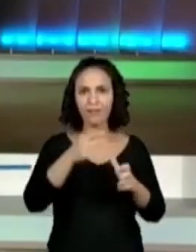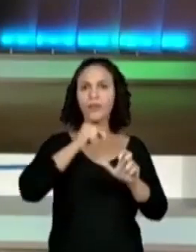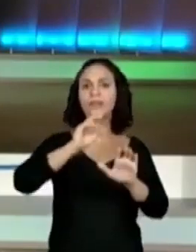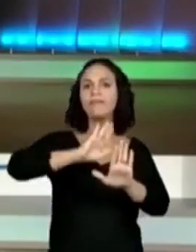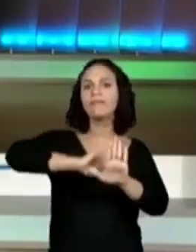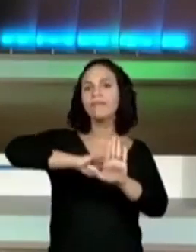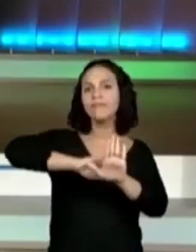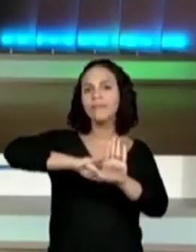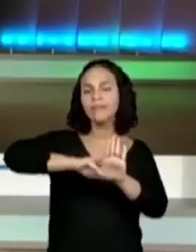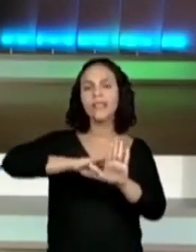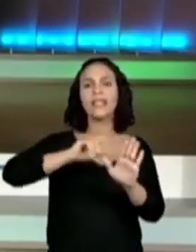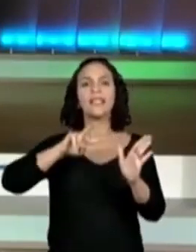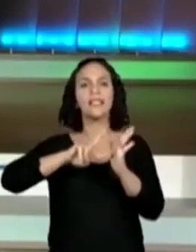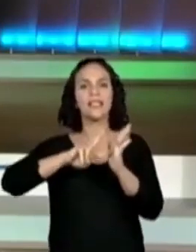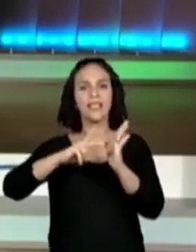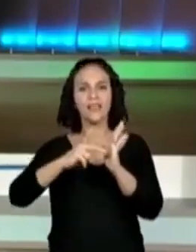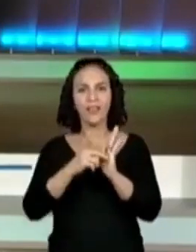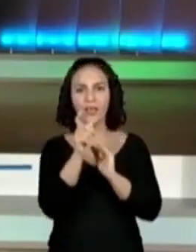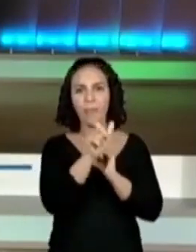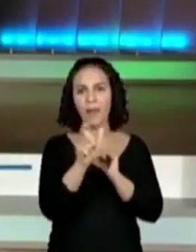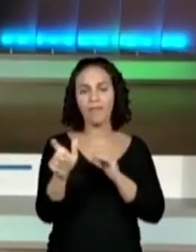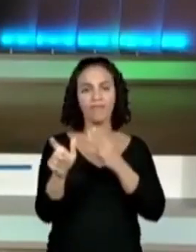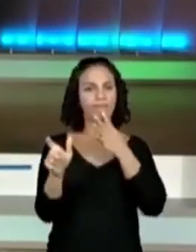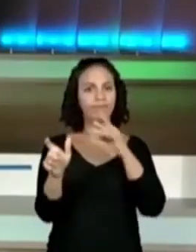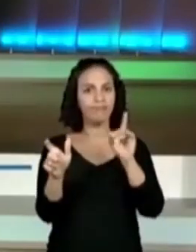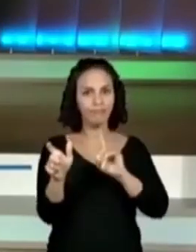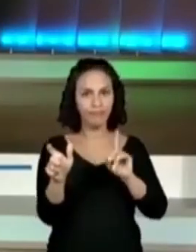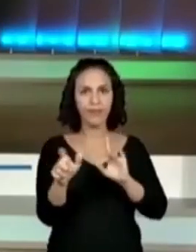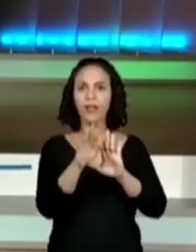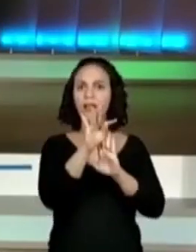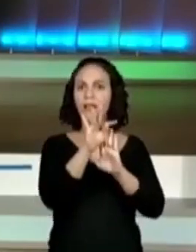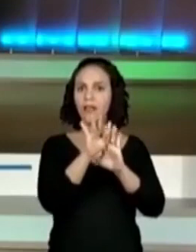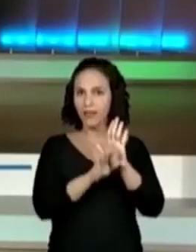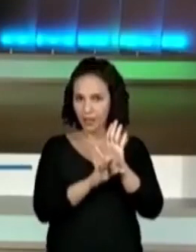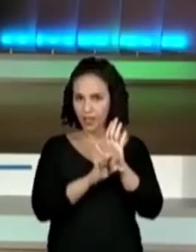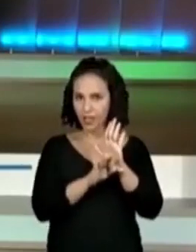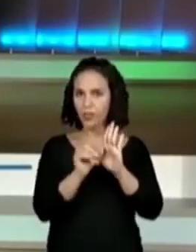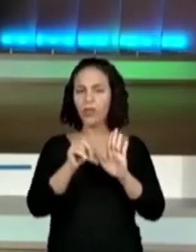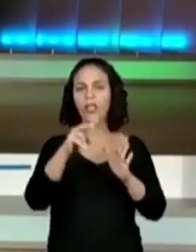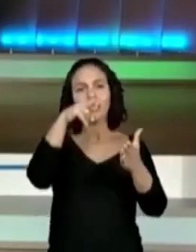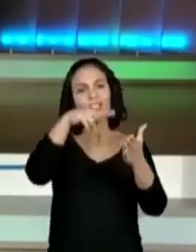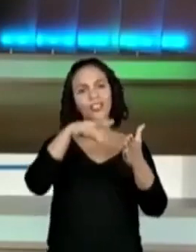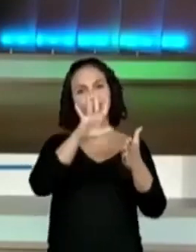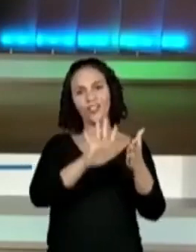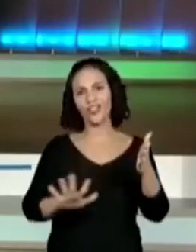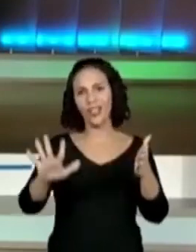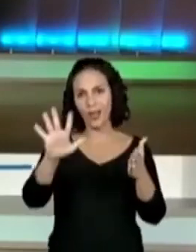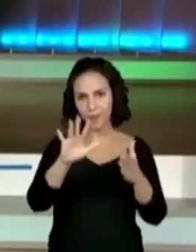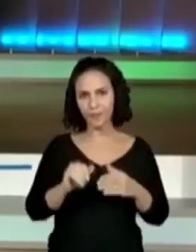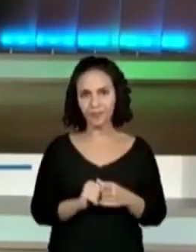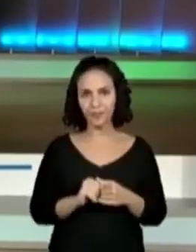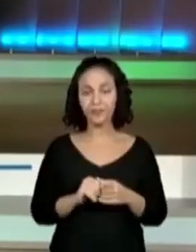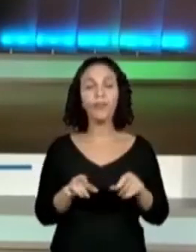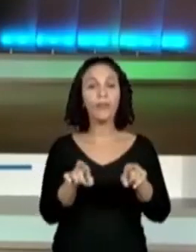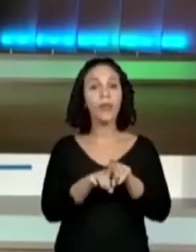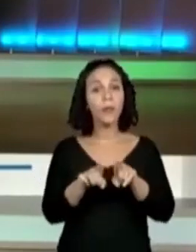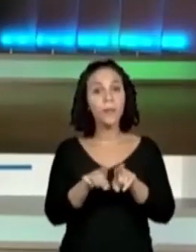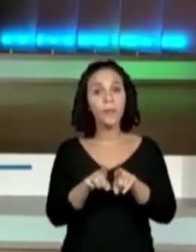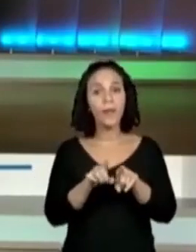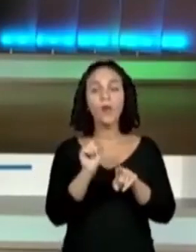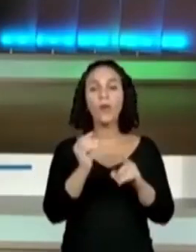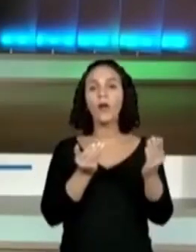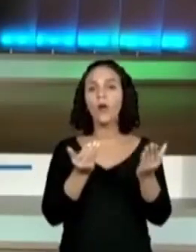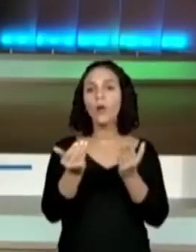sentido de palavras desconhecidas em textos a partir da leitura global. Ao mesmo tempo, nós